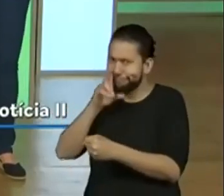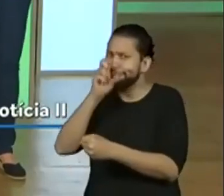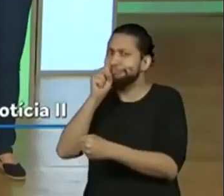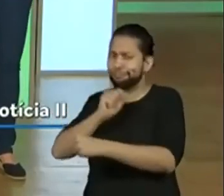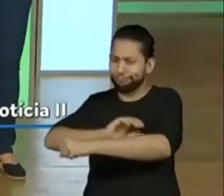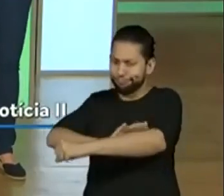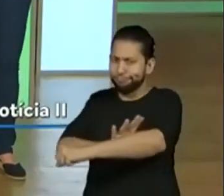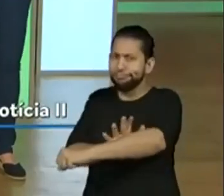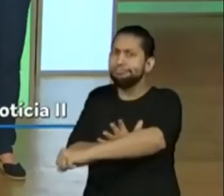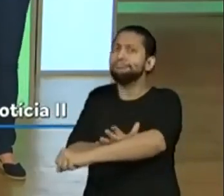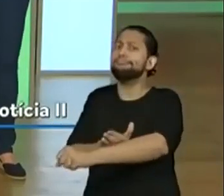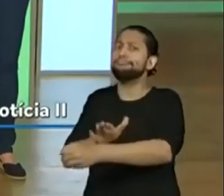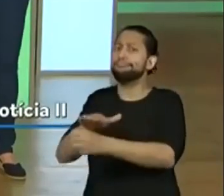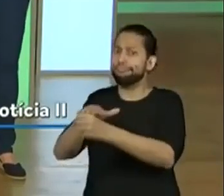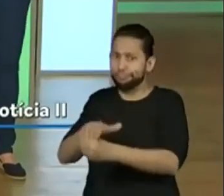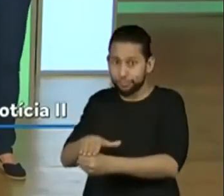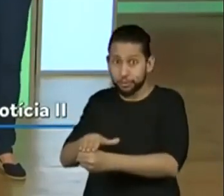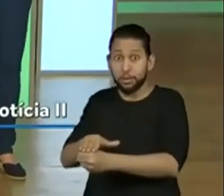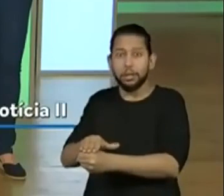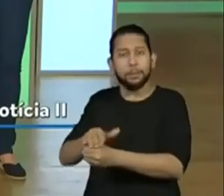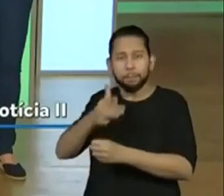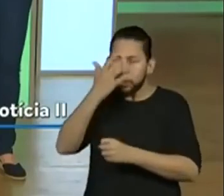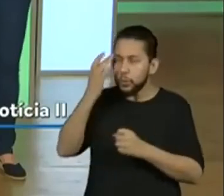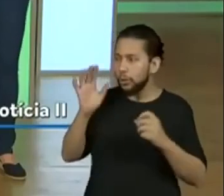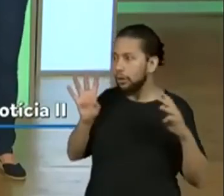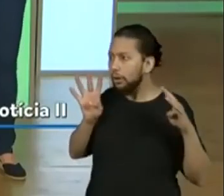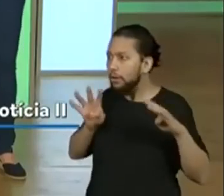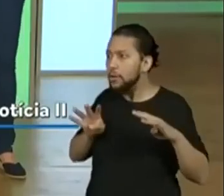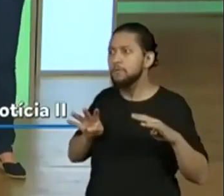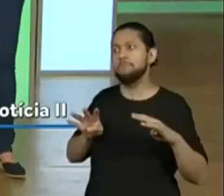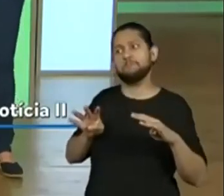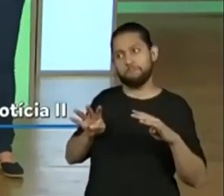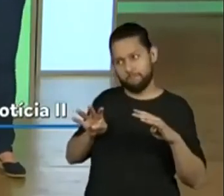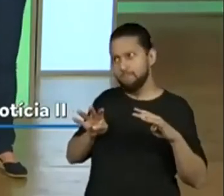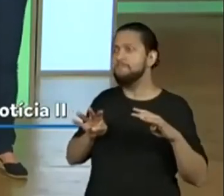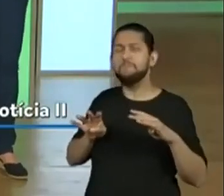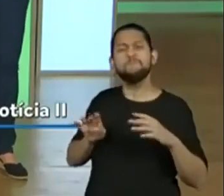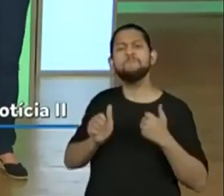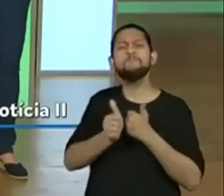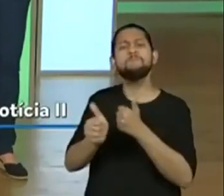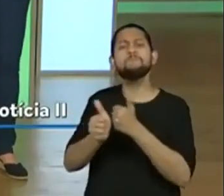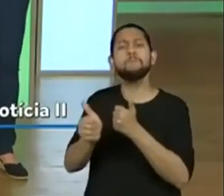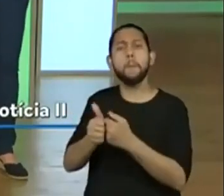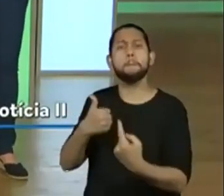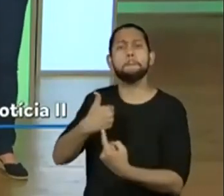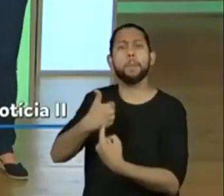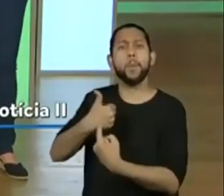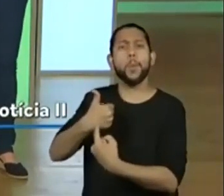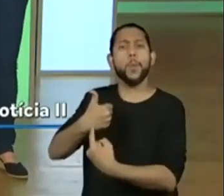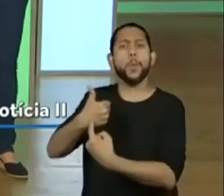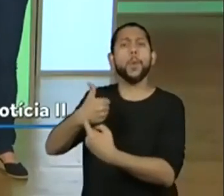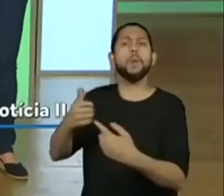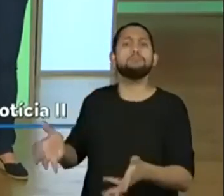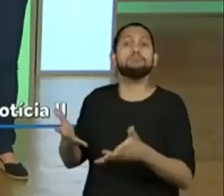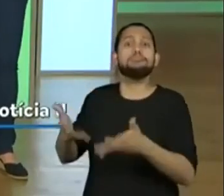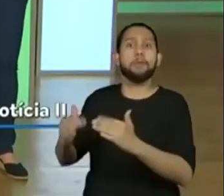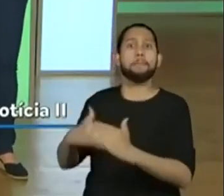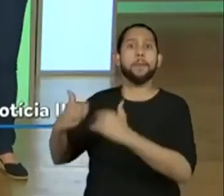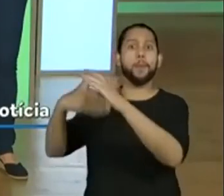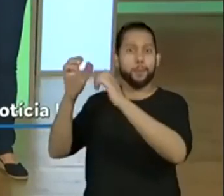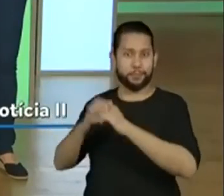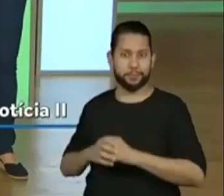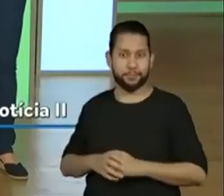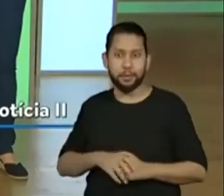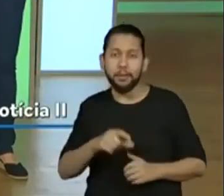falaram lá que o menino foi presenteado pela Academia Brasileira de Letras. Esse é ponto importante, porque apareceu